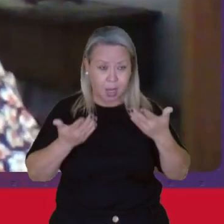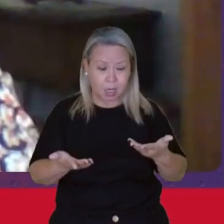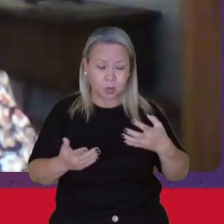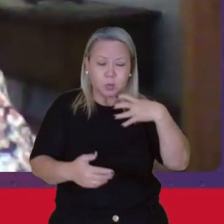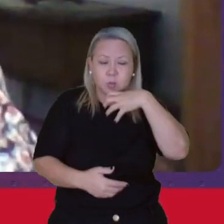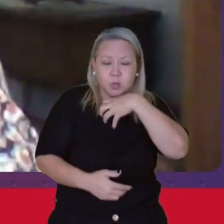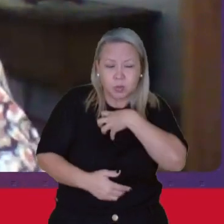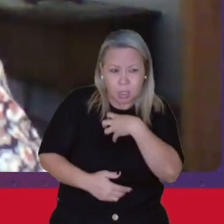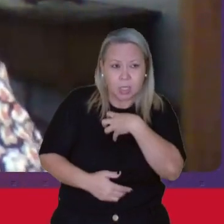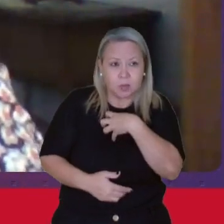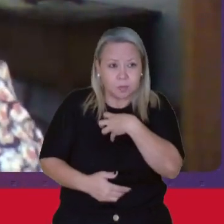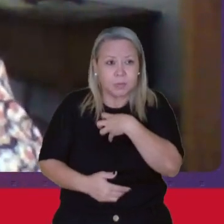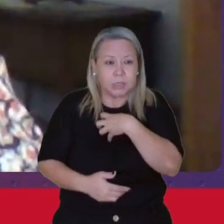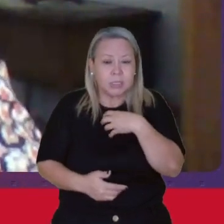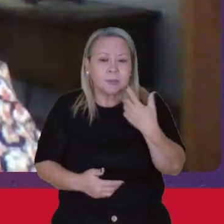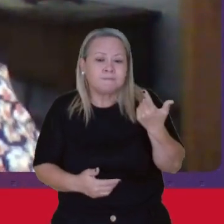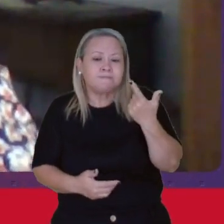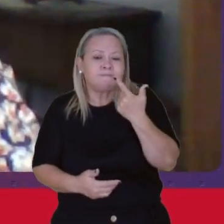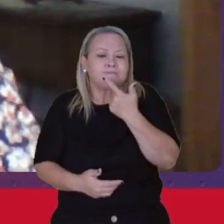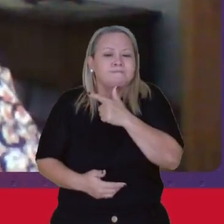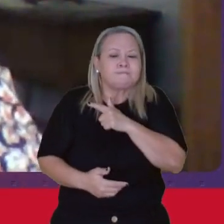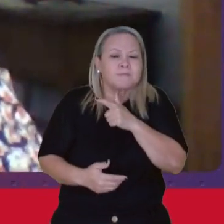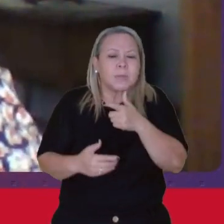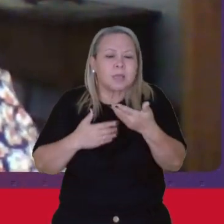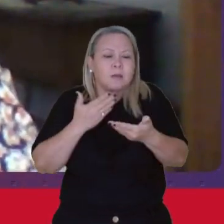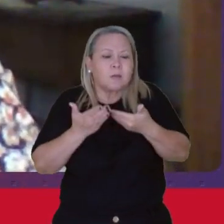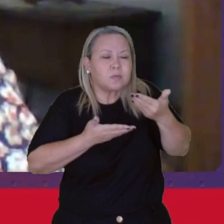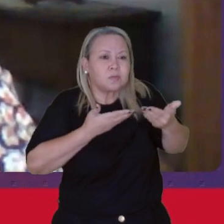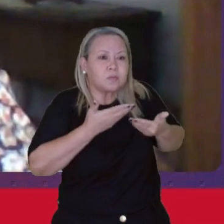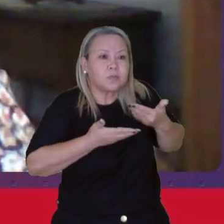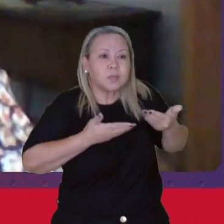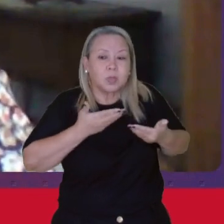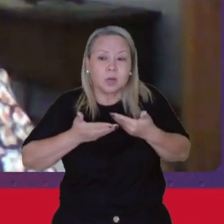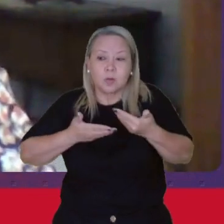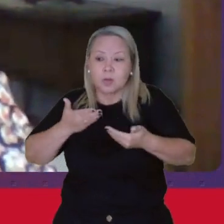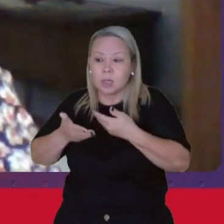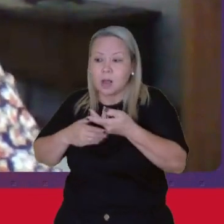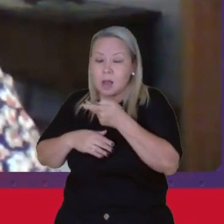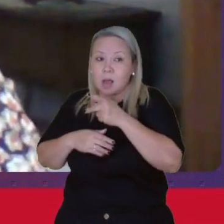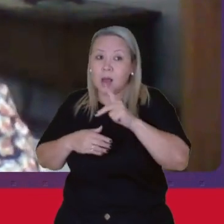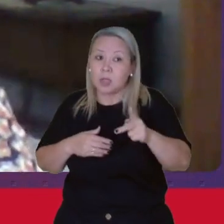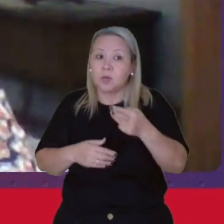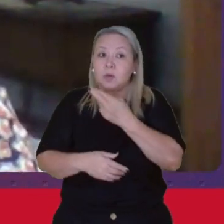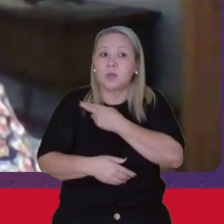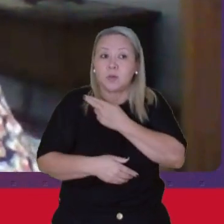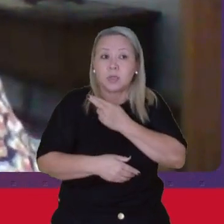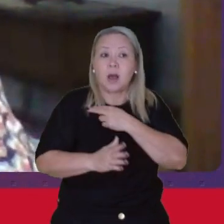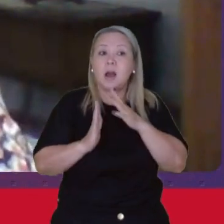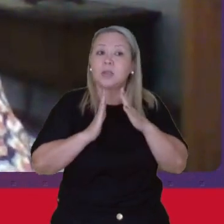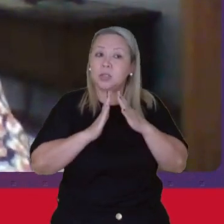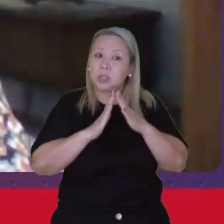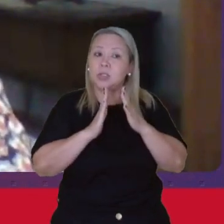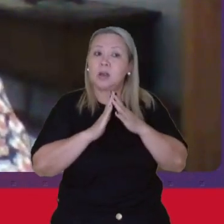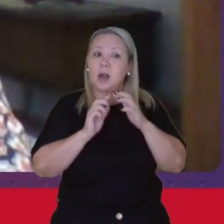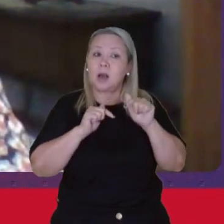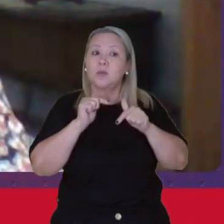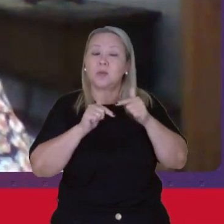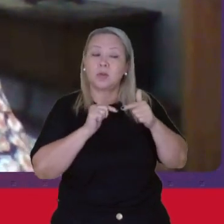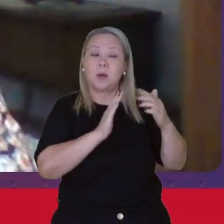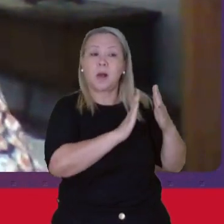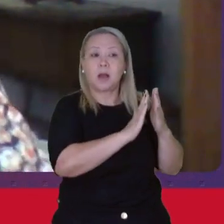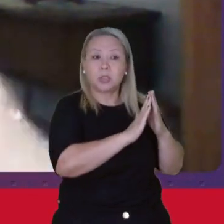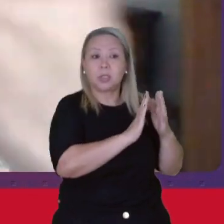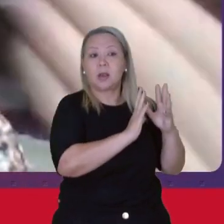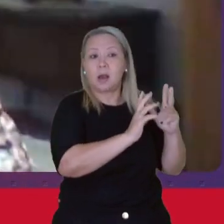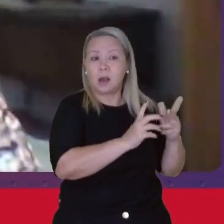maneira de conciliar, de compatibilizar As suas responsabilidades com o trabalho doméstico e de